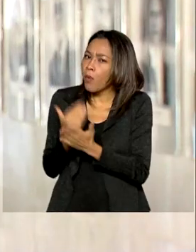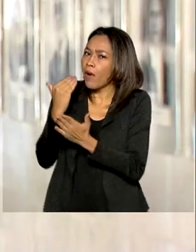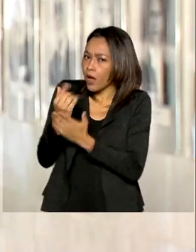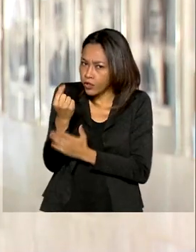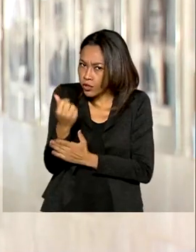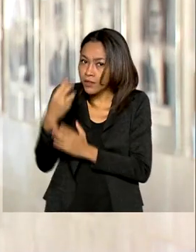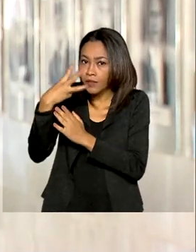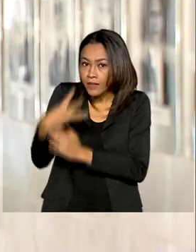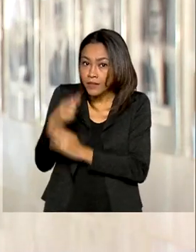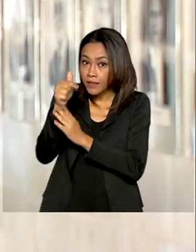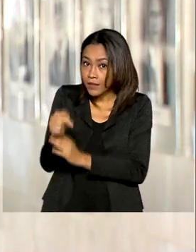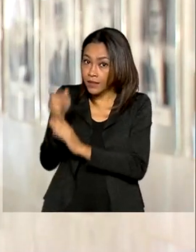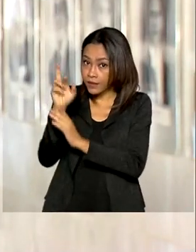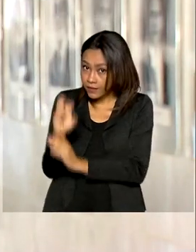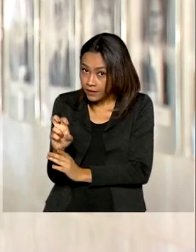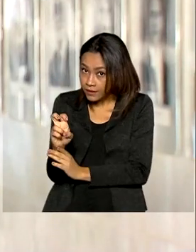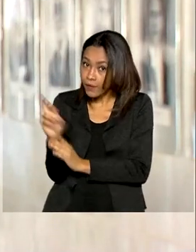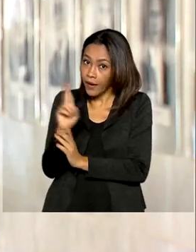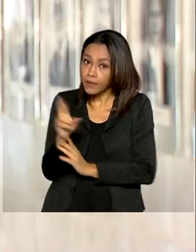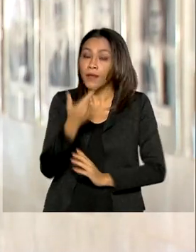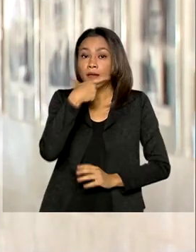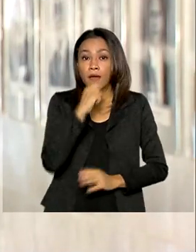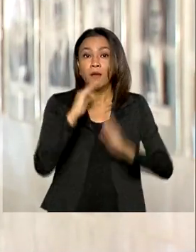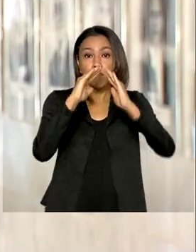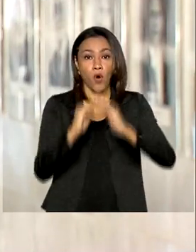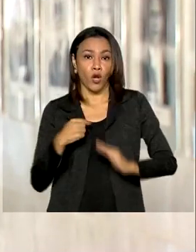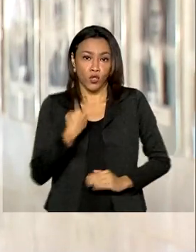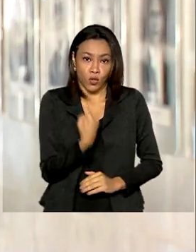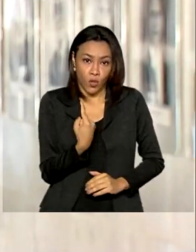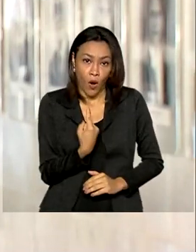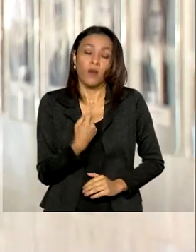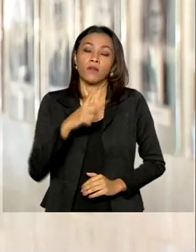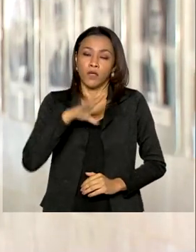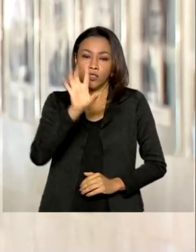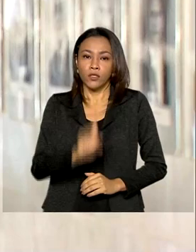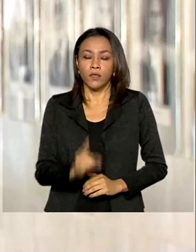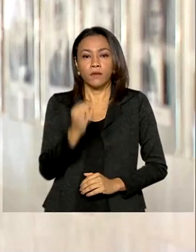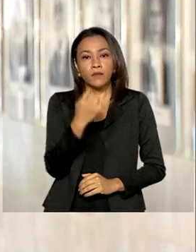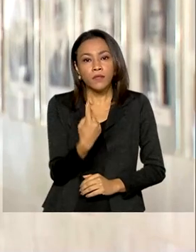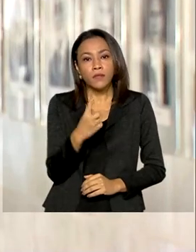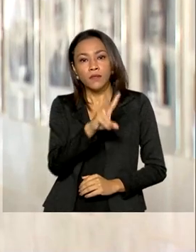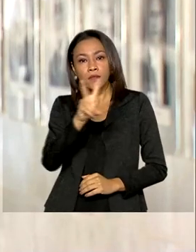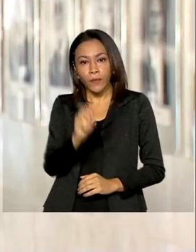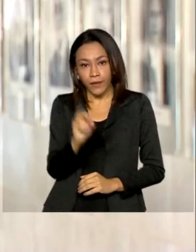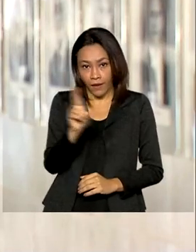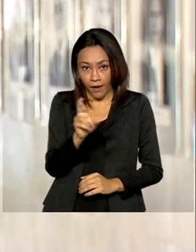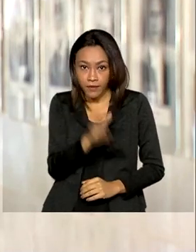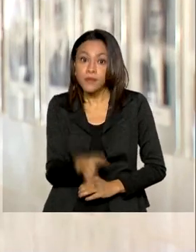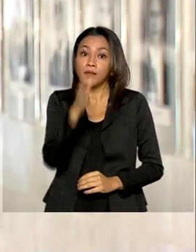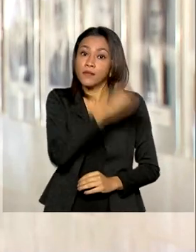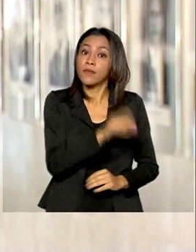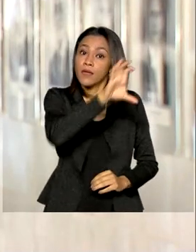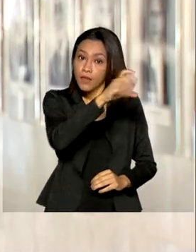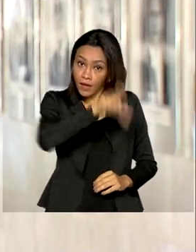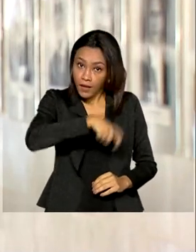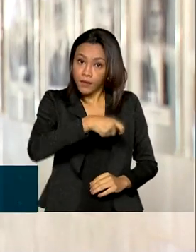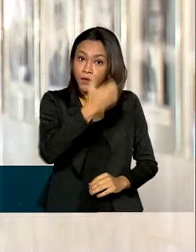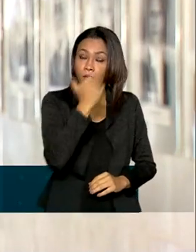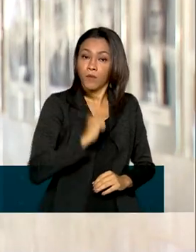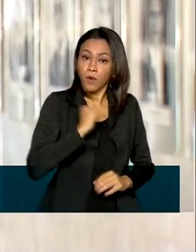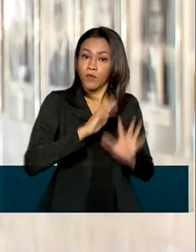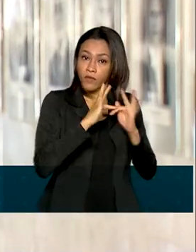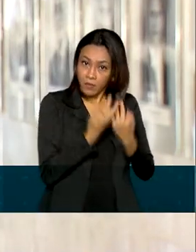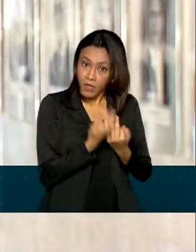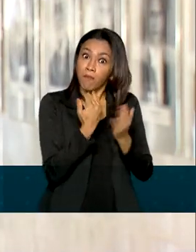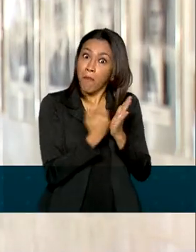R$ 375,00. Quem mora só tem direito a R 150,00. Já quem recebe o Bolsa Família vai ter o benefício